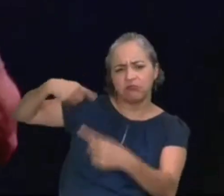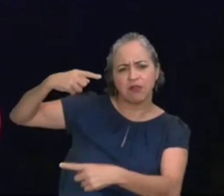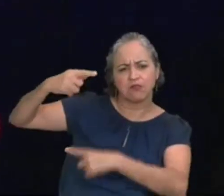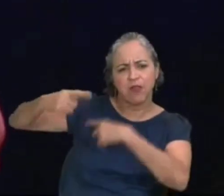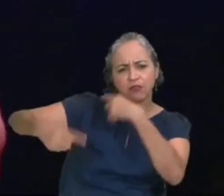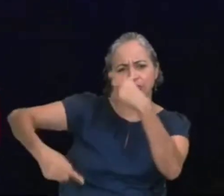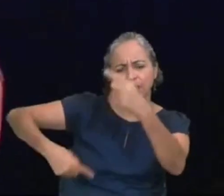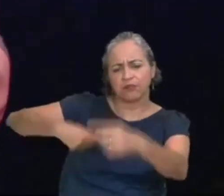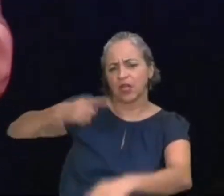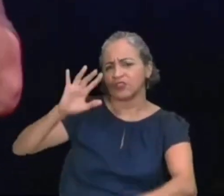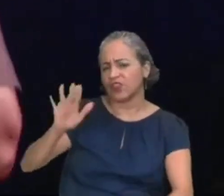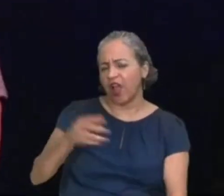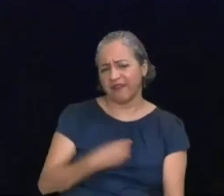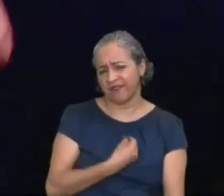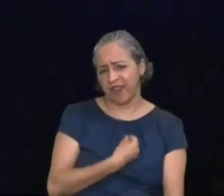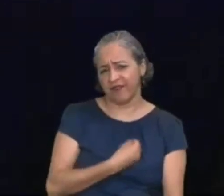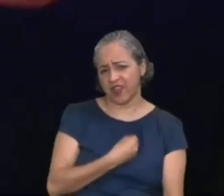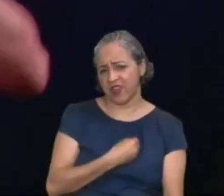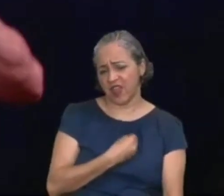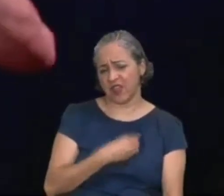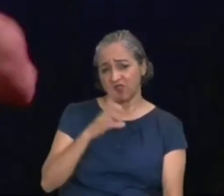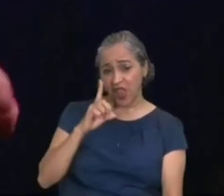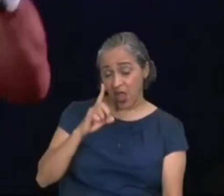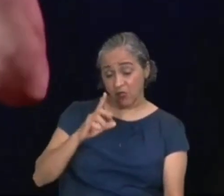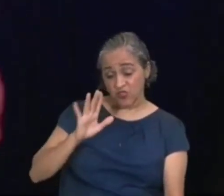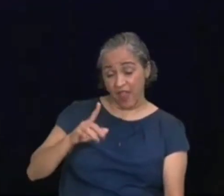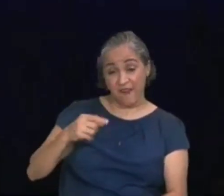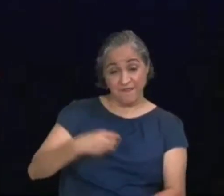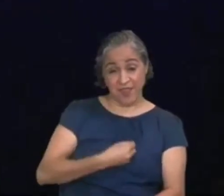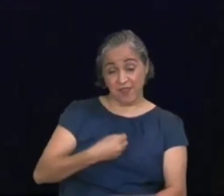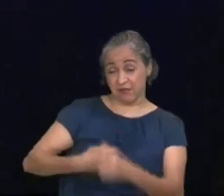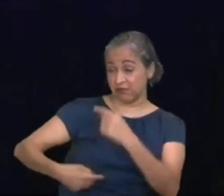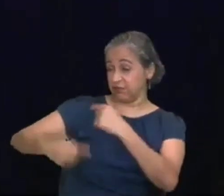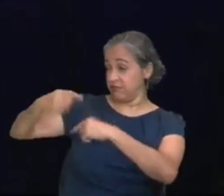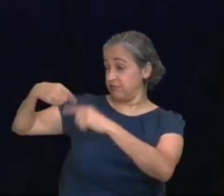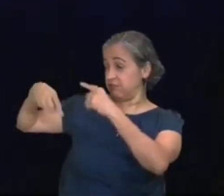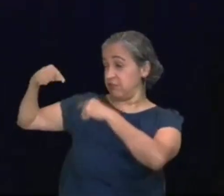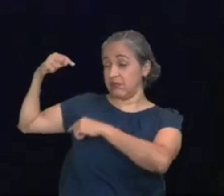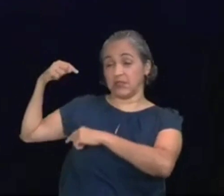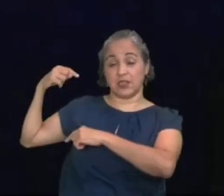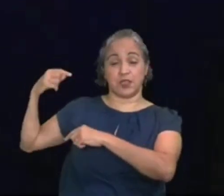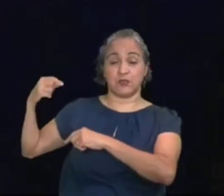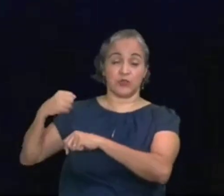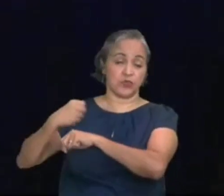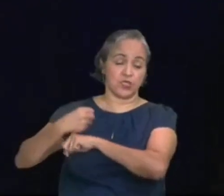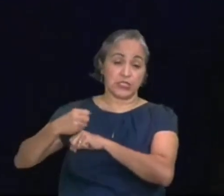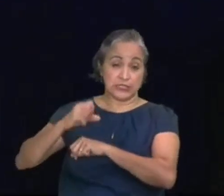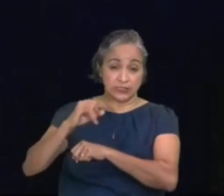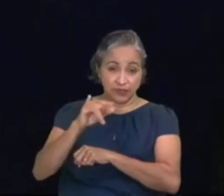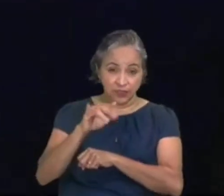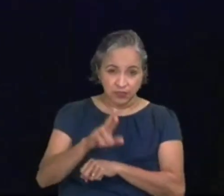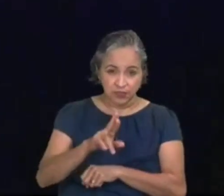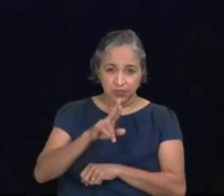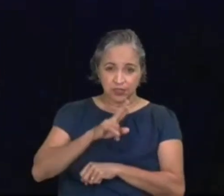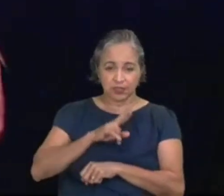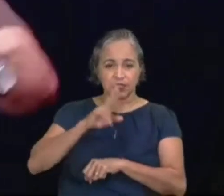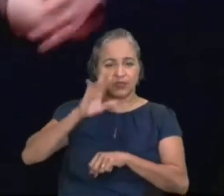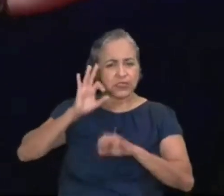nosso Criador. Se você responder essa pergunta da forma certa, isso vai mudar a sua vida.